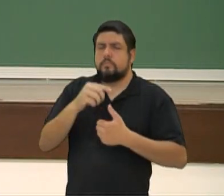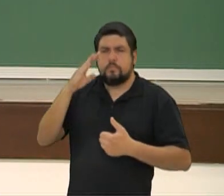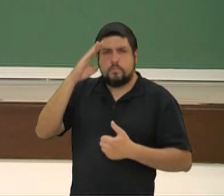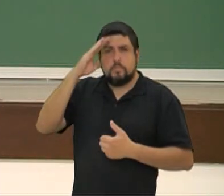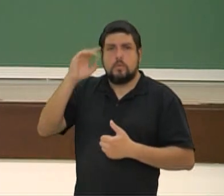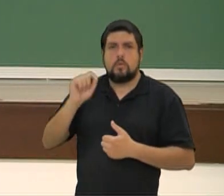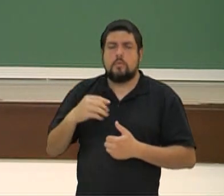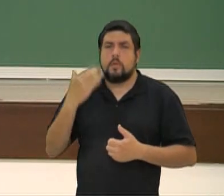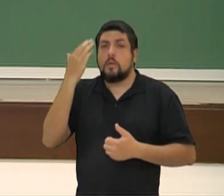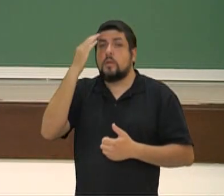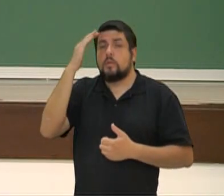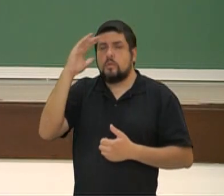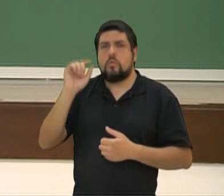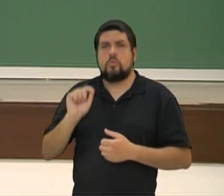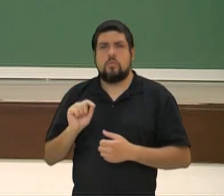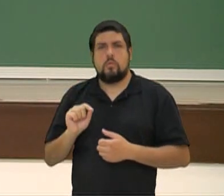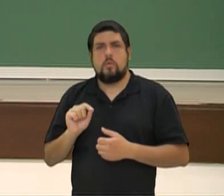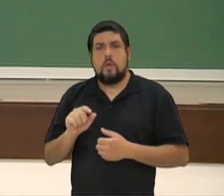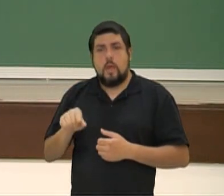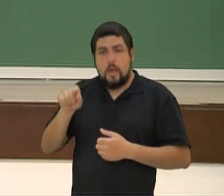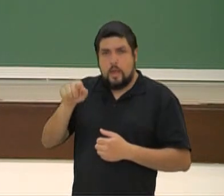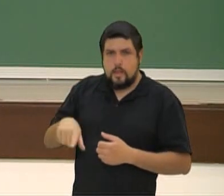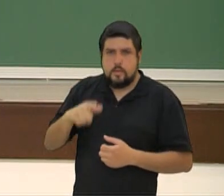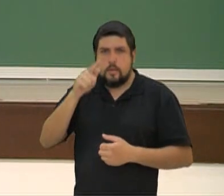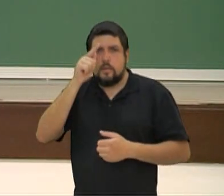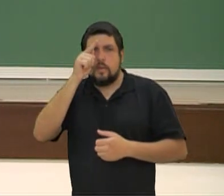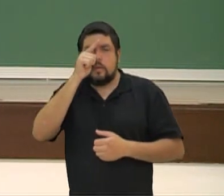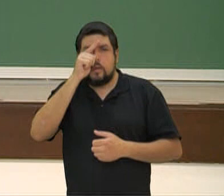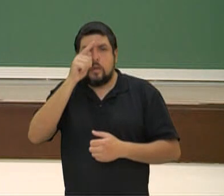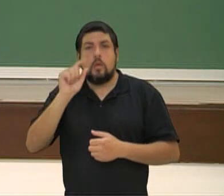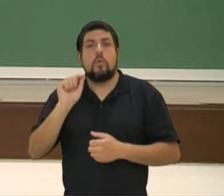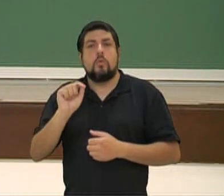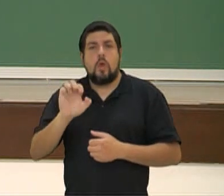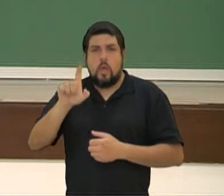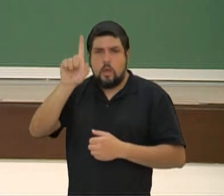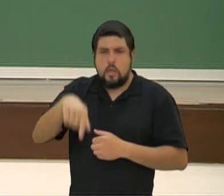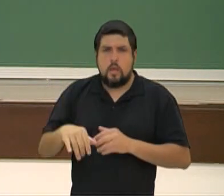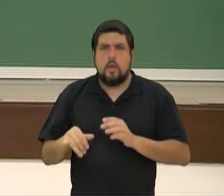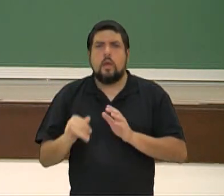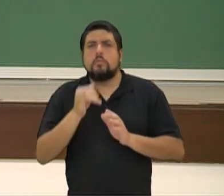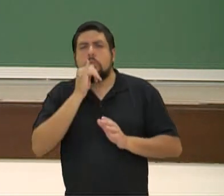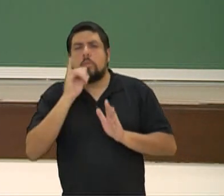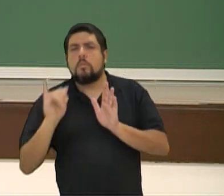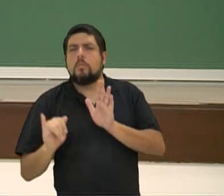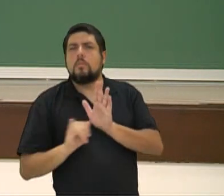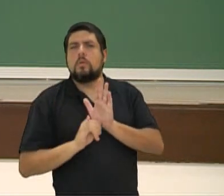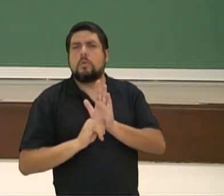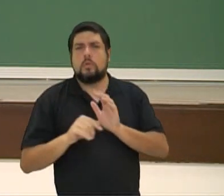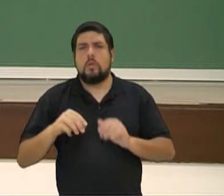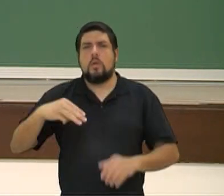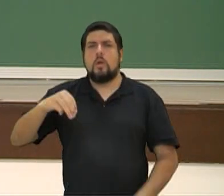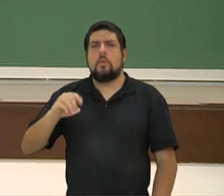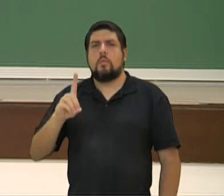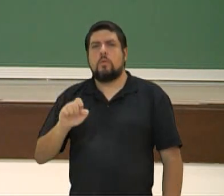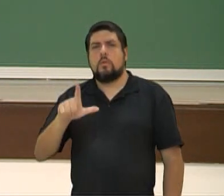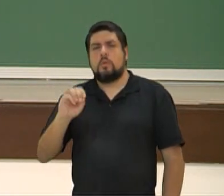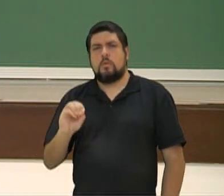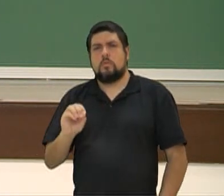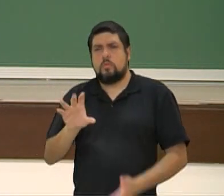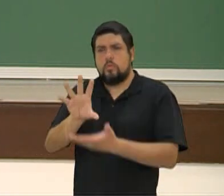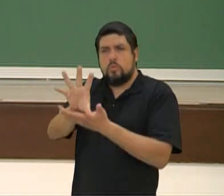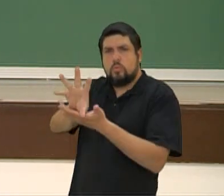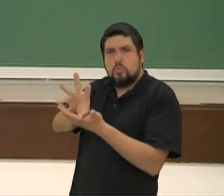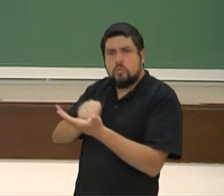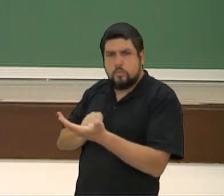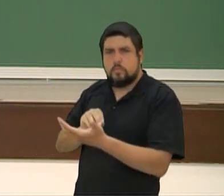virou uma espécie de parâmetro, de modelo sobre cultura e civilização. Ora, é como os mais ou menos o seguinte,